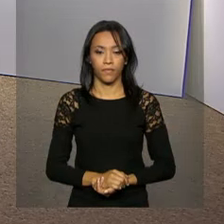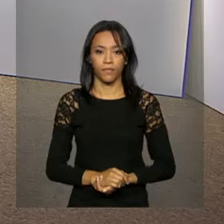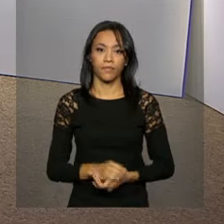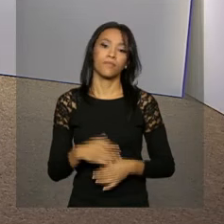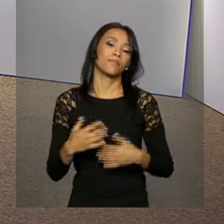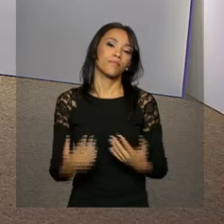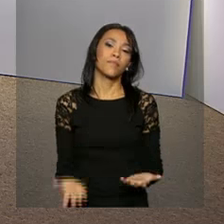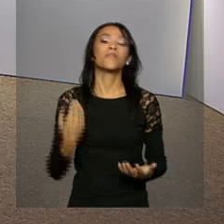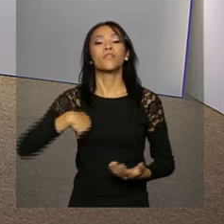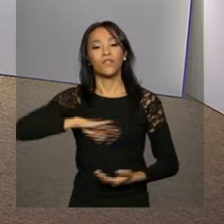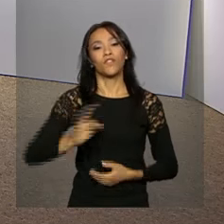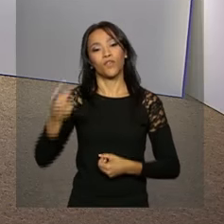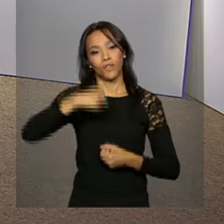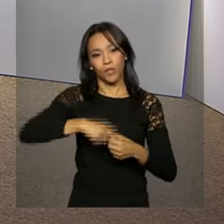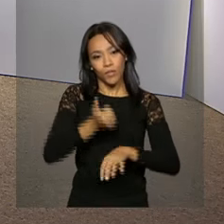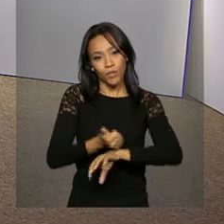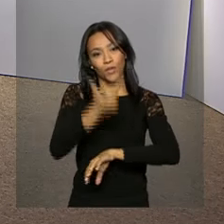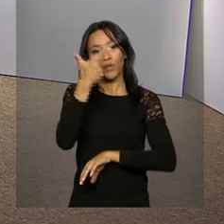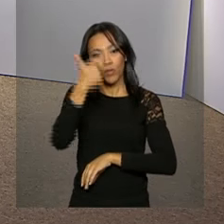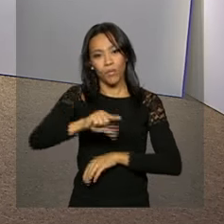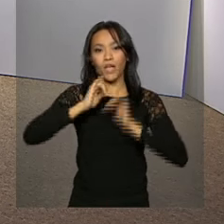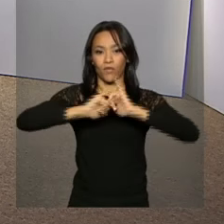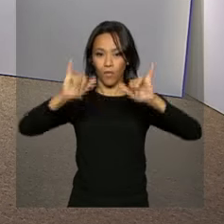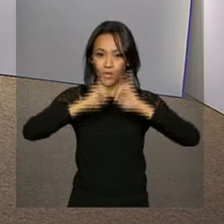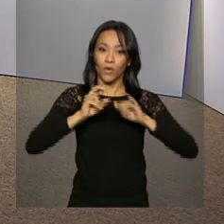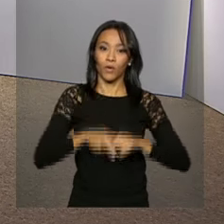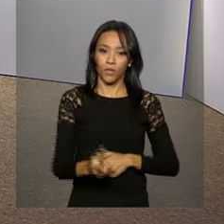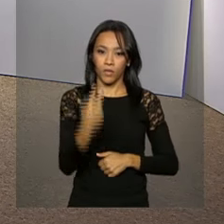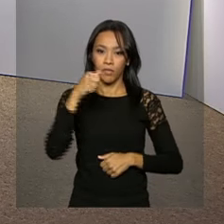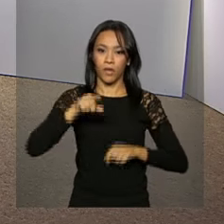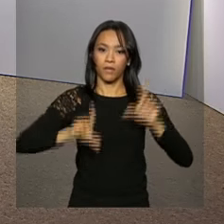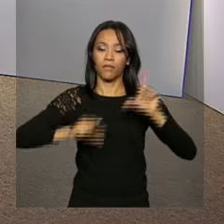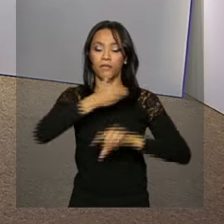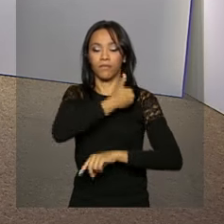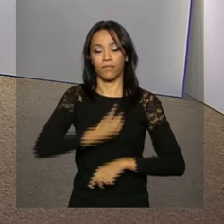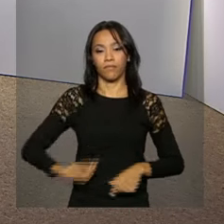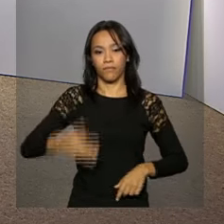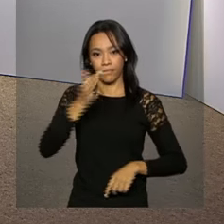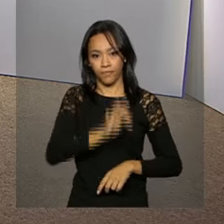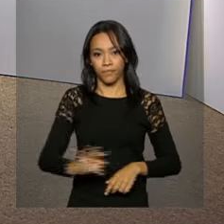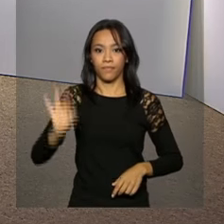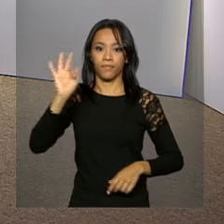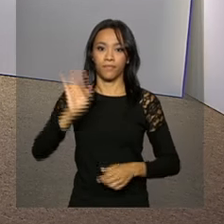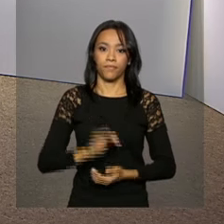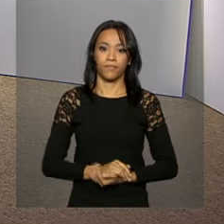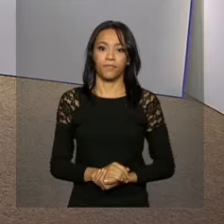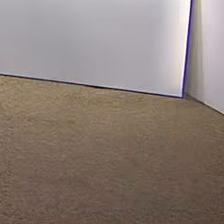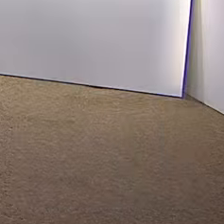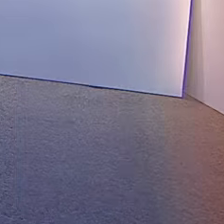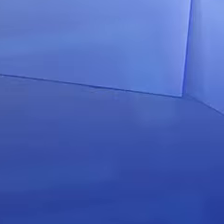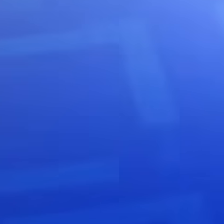E nós voltamos ao meio-dia com mais informações. Continue com a gente, NBR, a TV do Governo Federal.